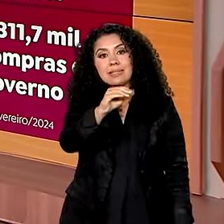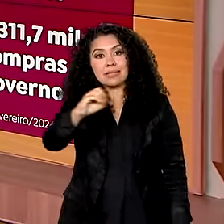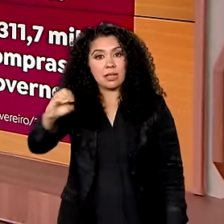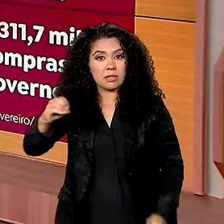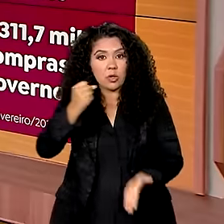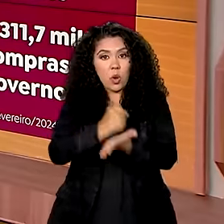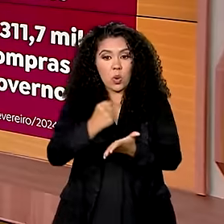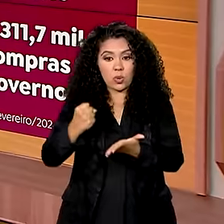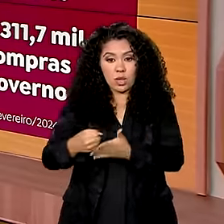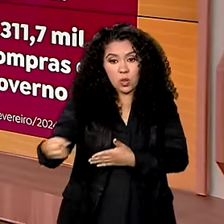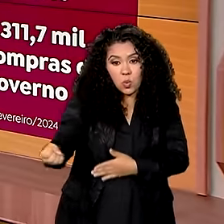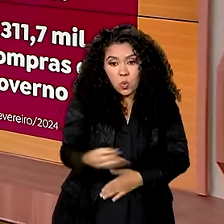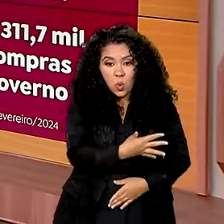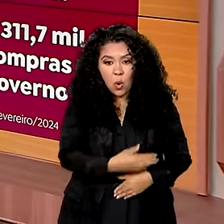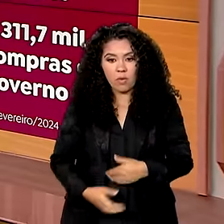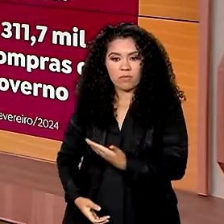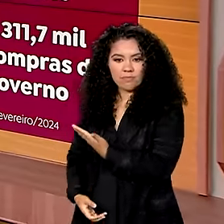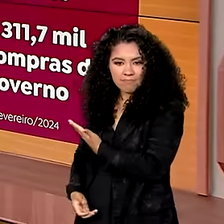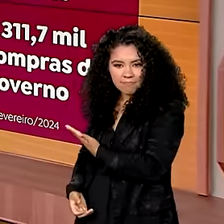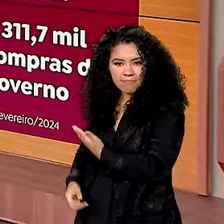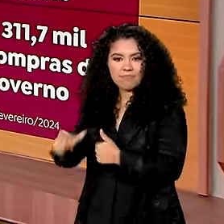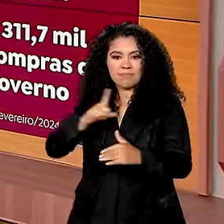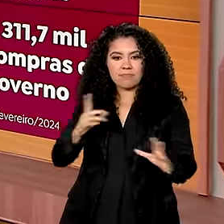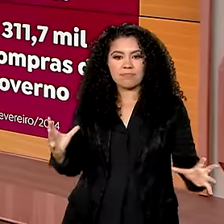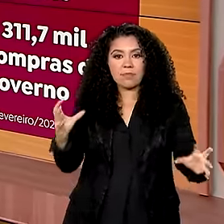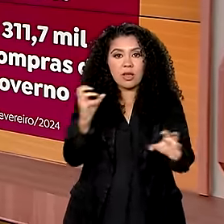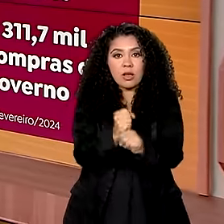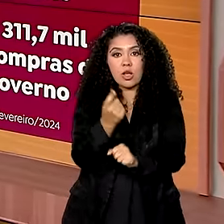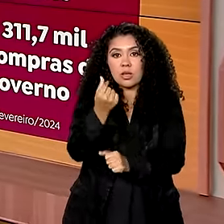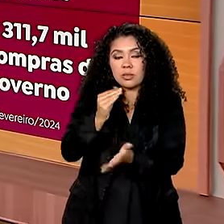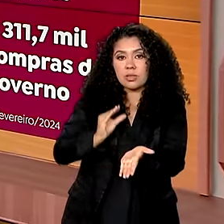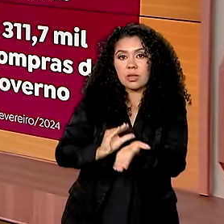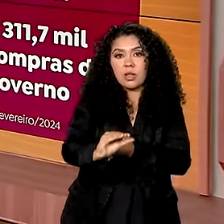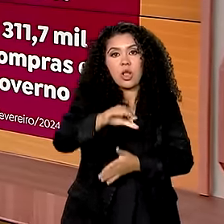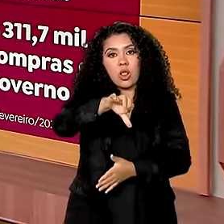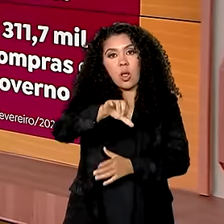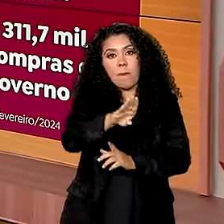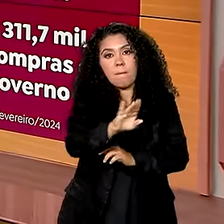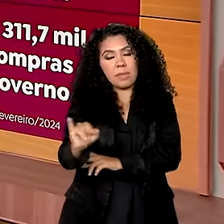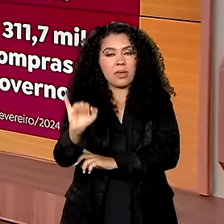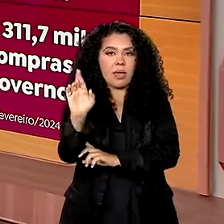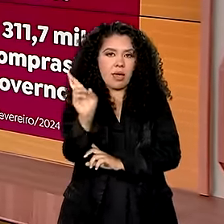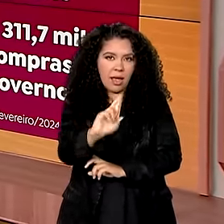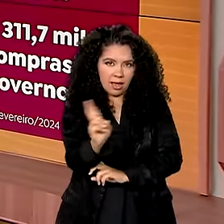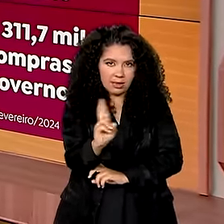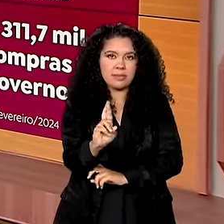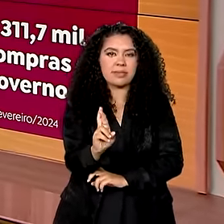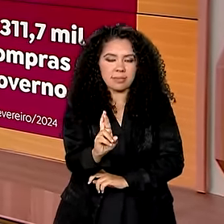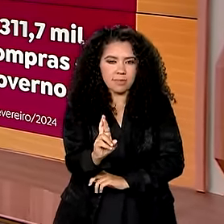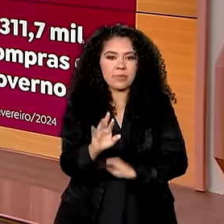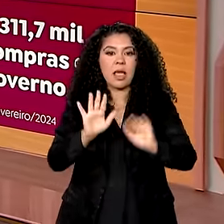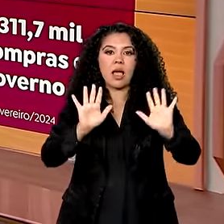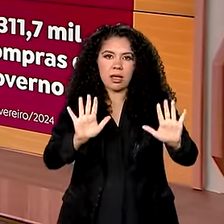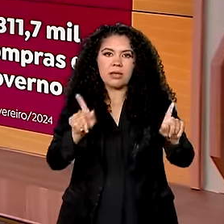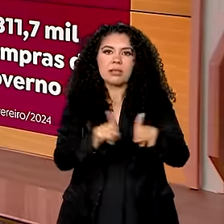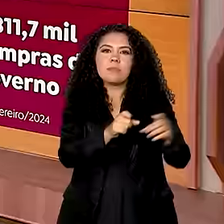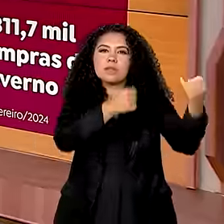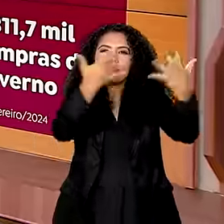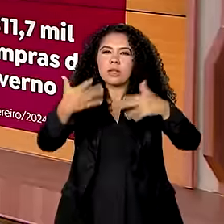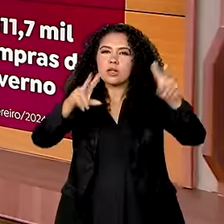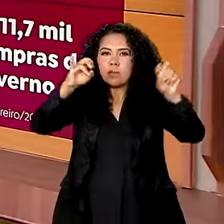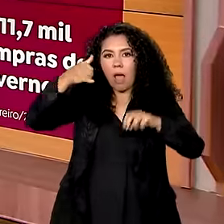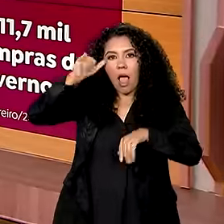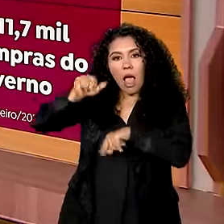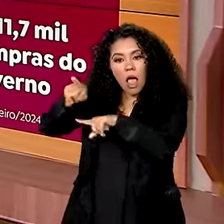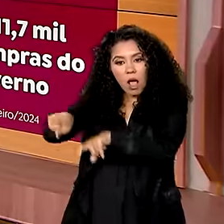contratos firmados, num total aí de crédito liberado de 9 bilhões e meio de reais. Ainda falando de agricultura,